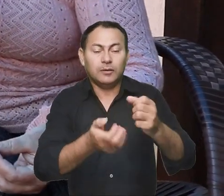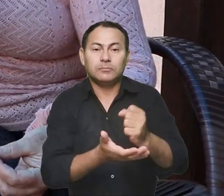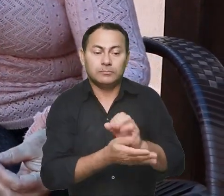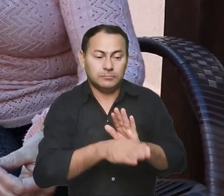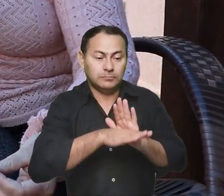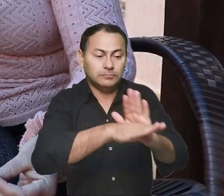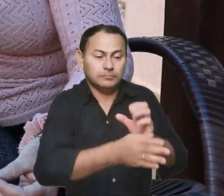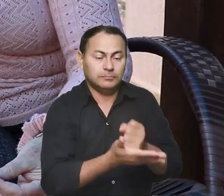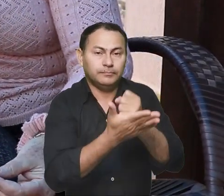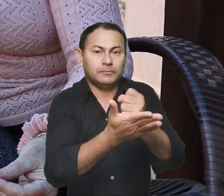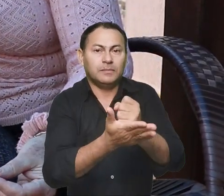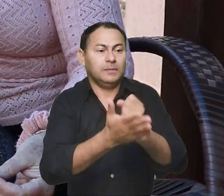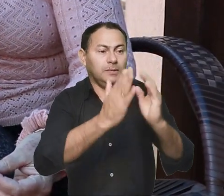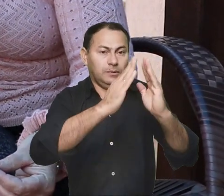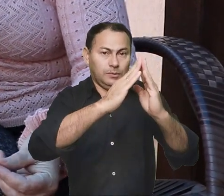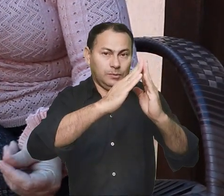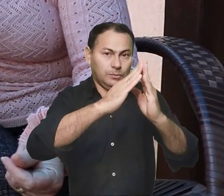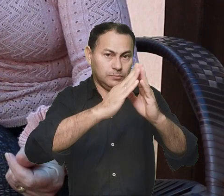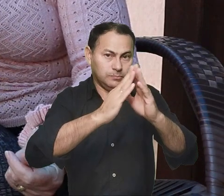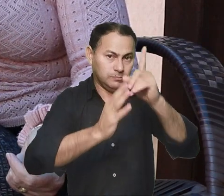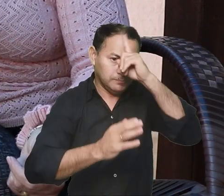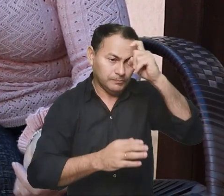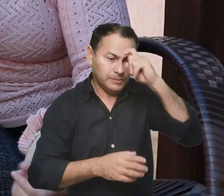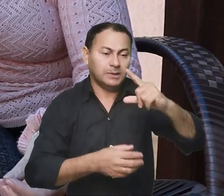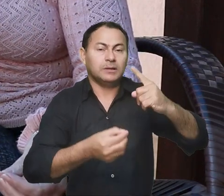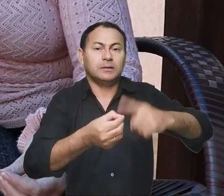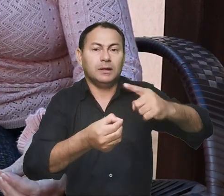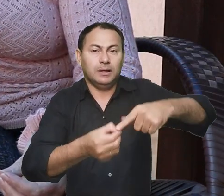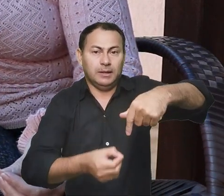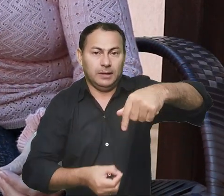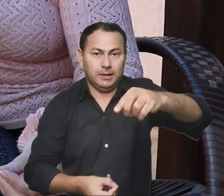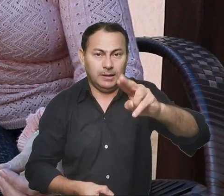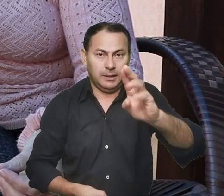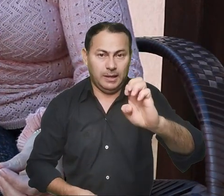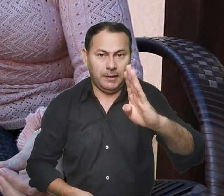dávamos um suporte para o pequeno hospital que tem lá em Quebo,